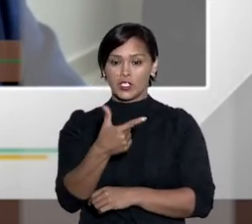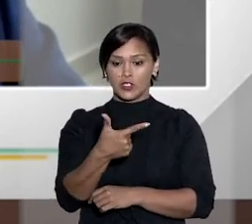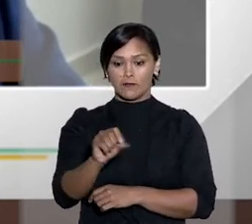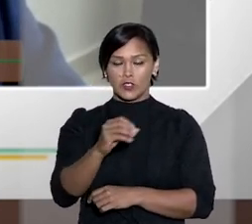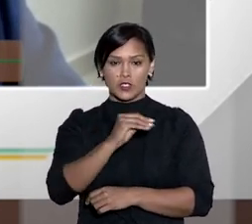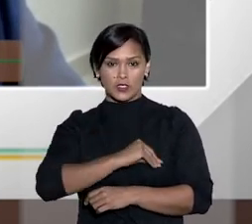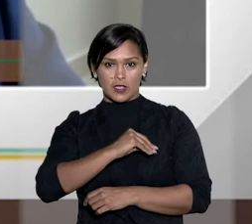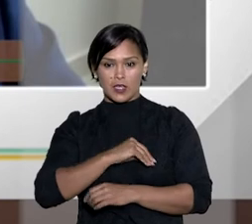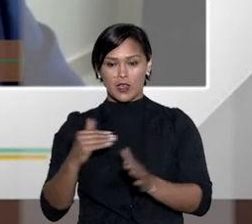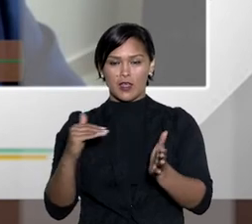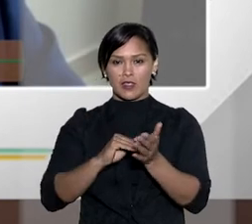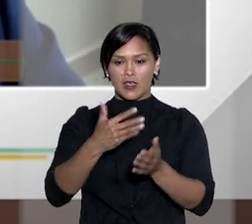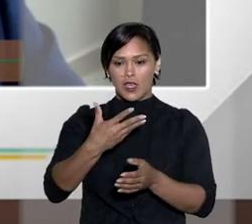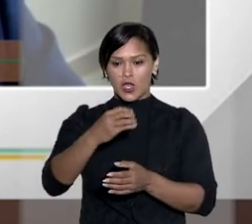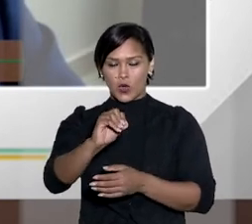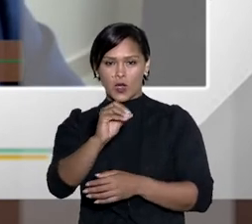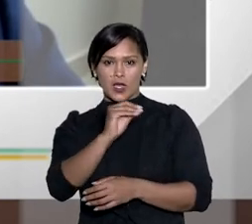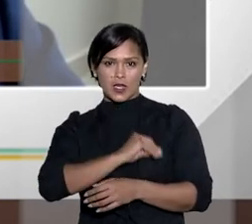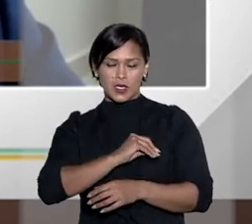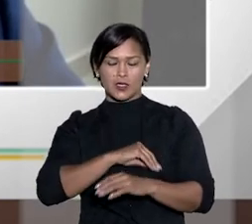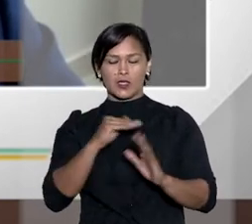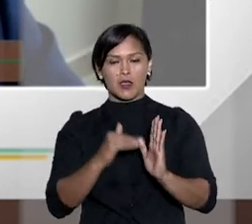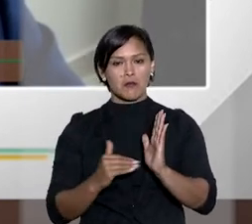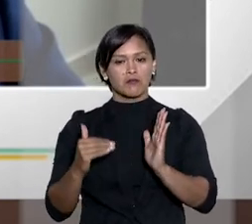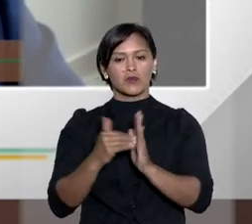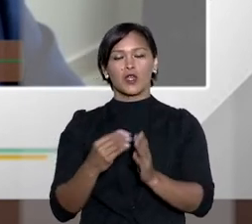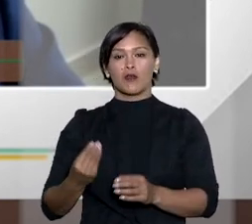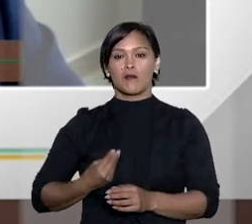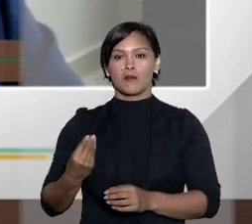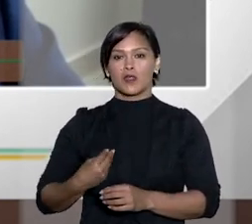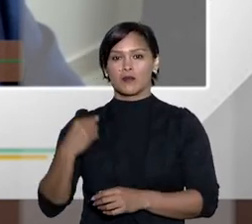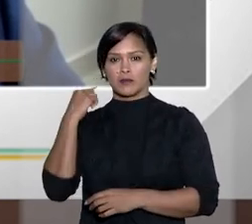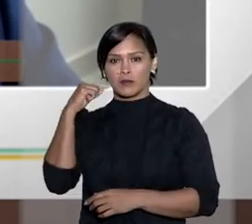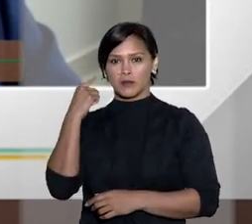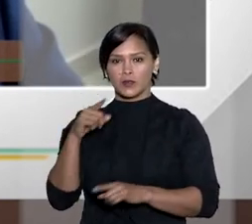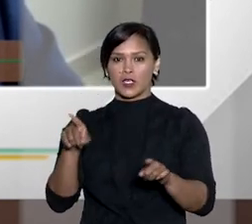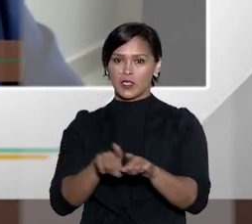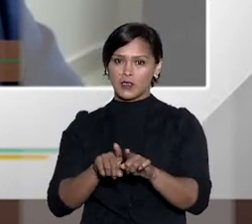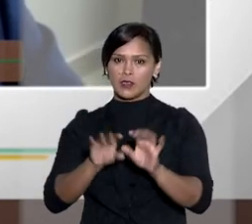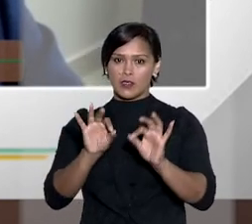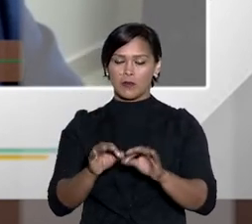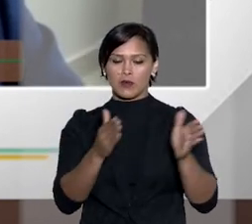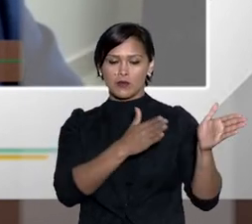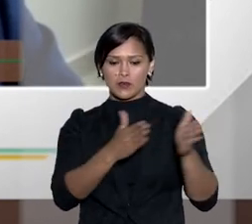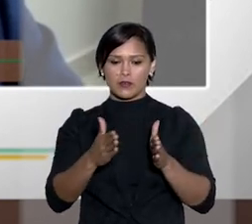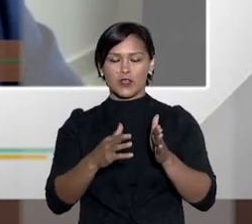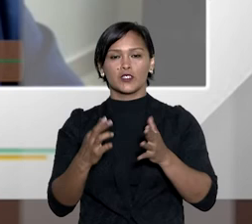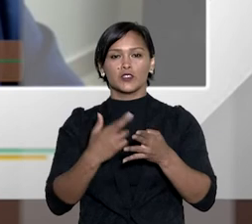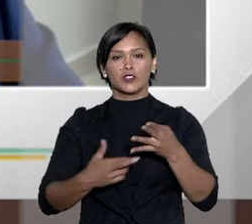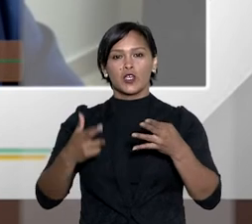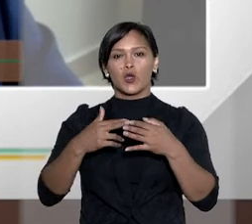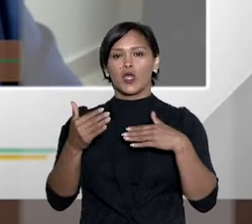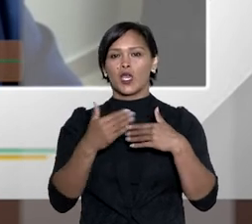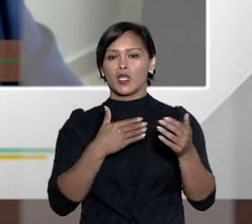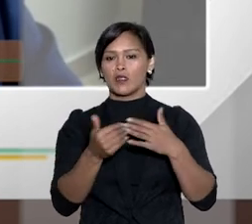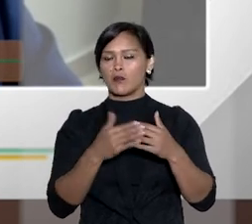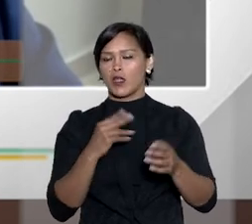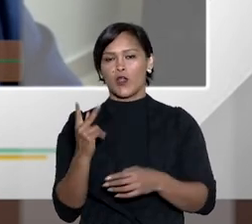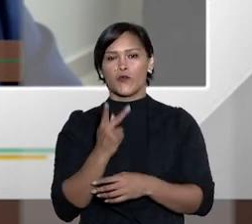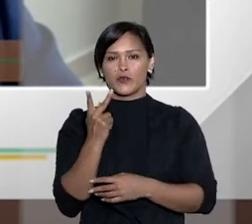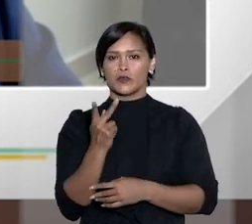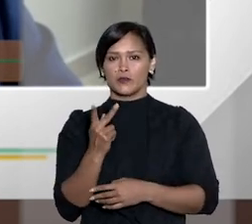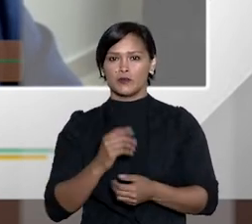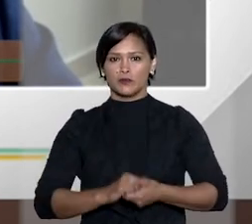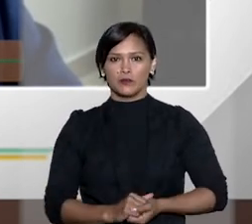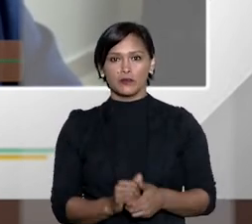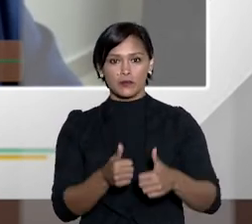.099 até 20 salários mínimos de 20 a 40 é necessário e obrigatório a presença de advogado assim como